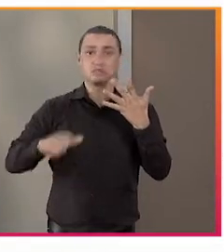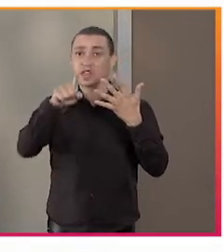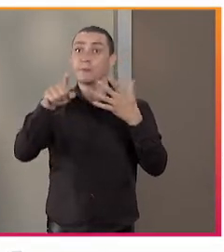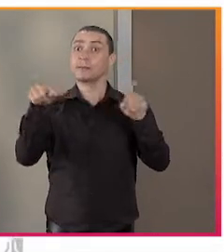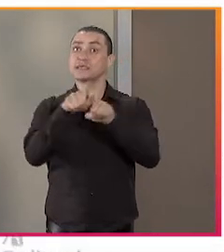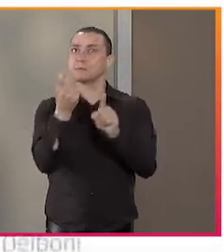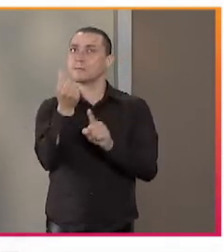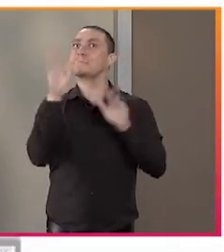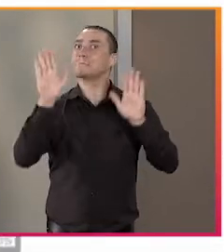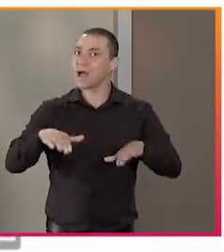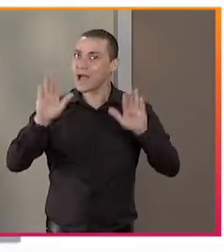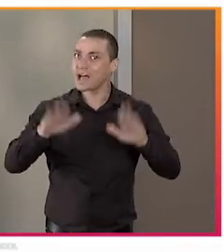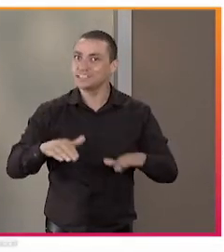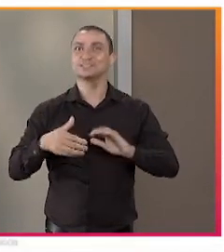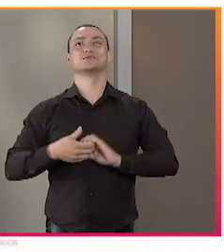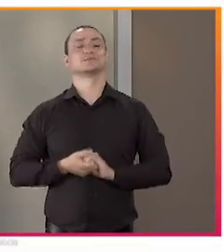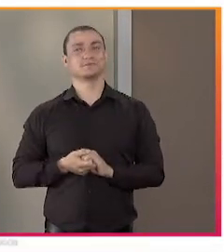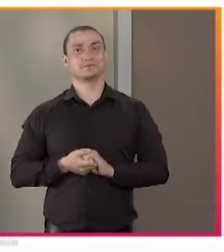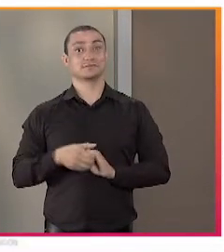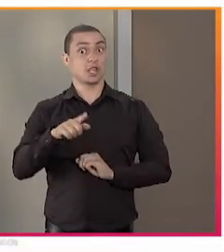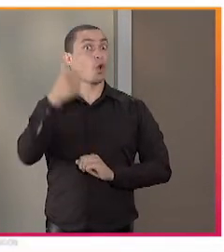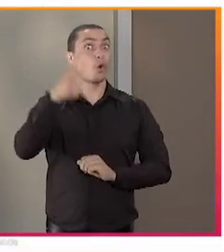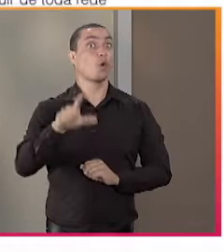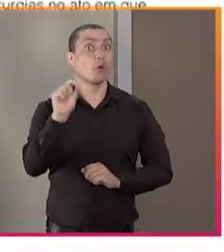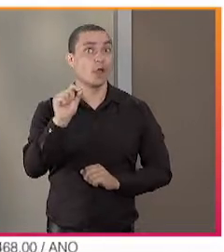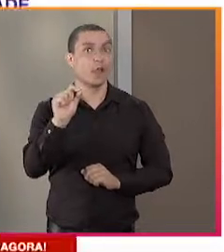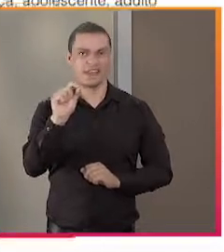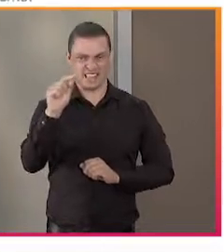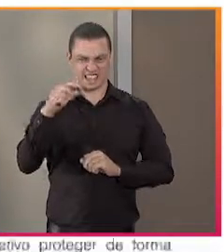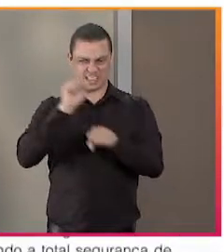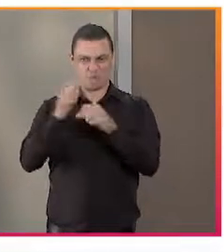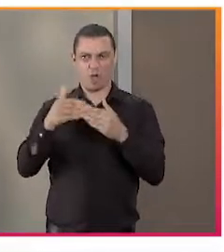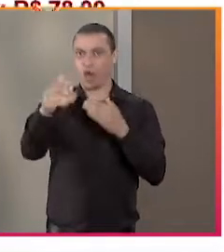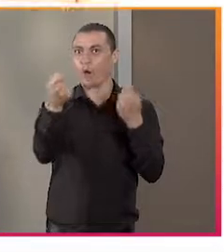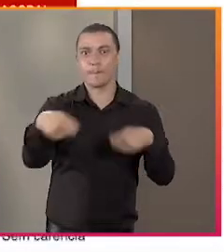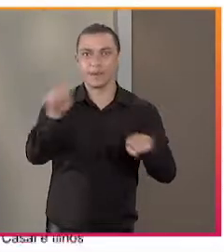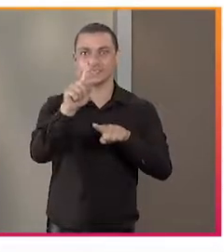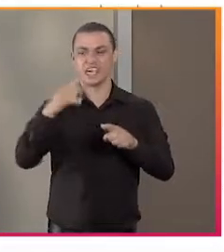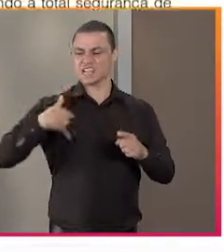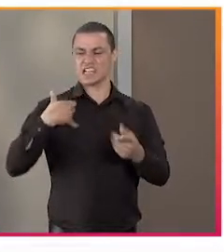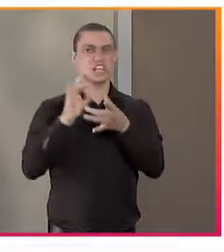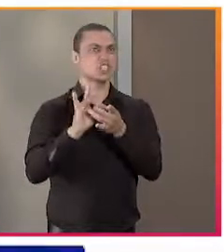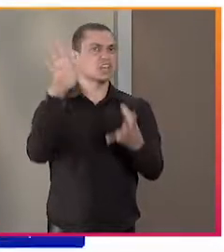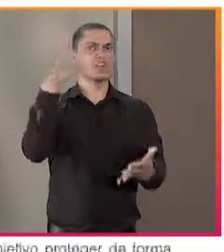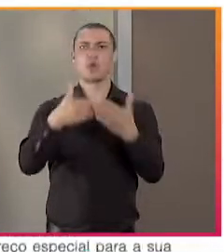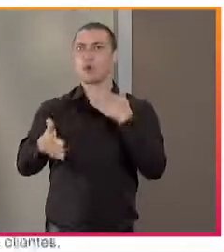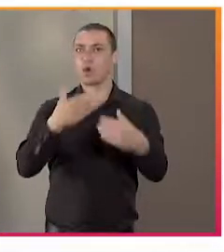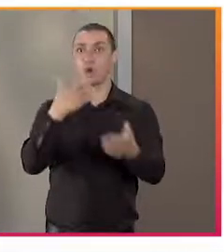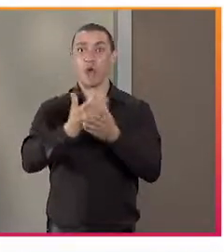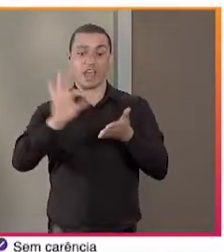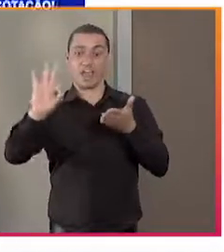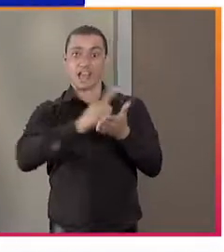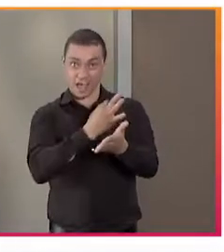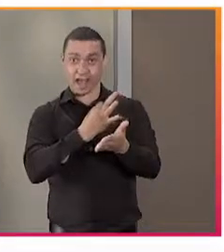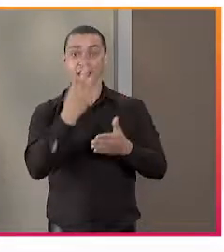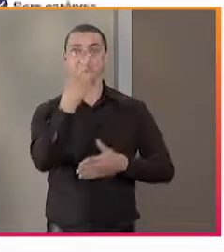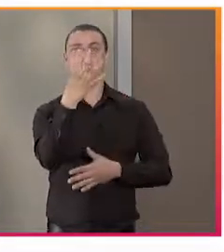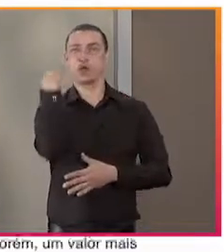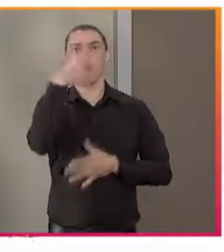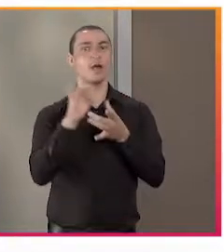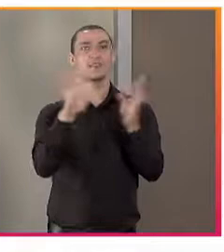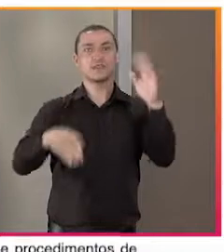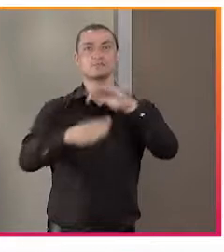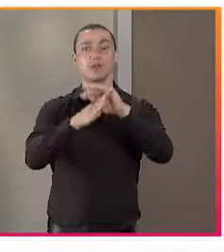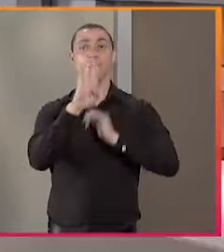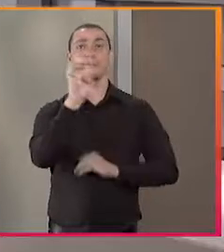outros, sempre com preços baixíssimos. E mais, hein? Sem carência, sem limite de idade e ativação em até 24